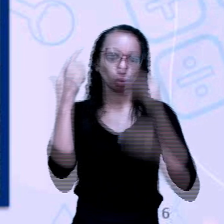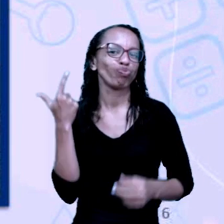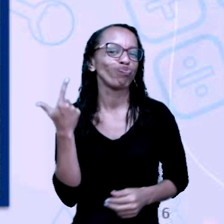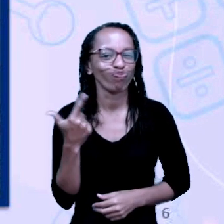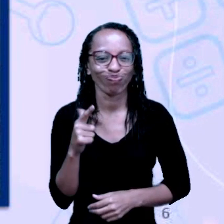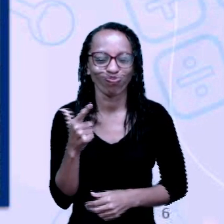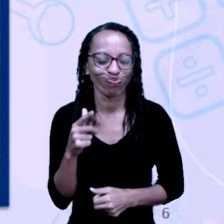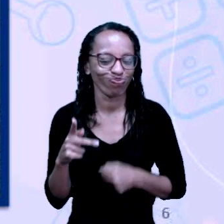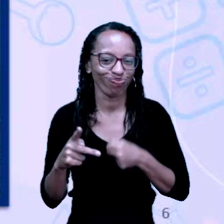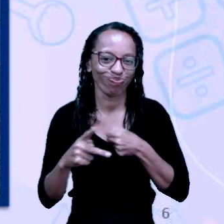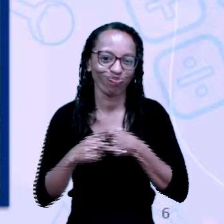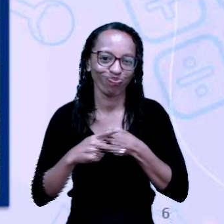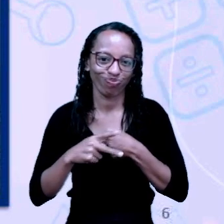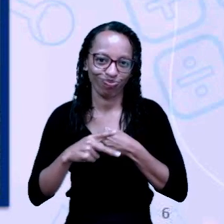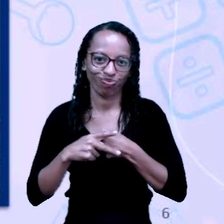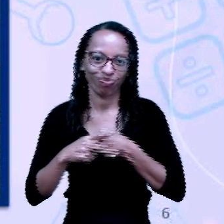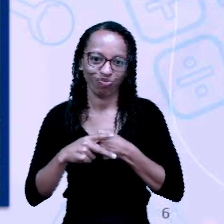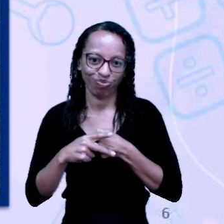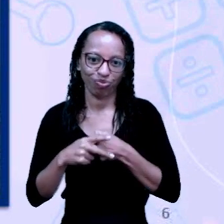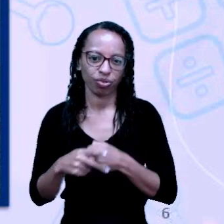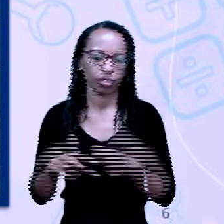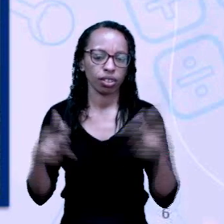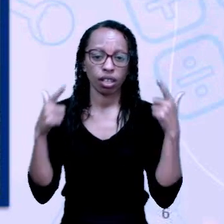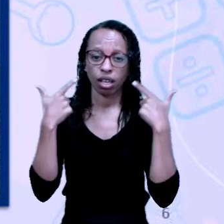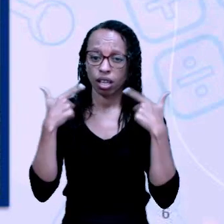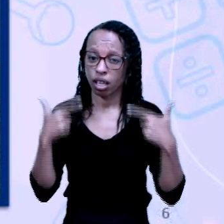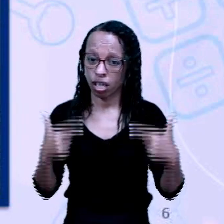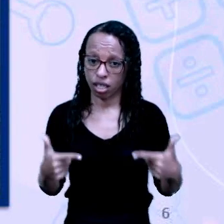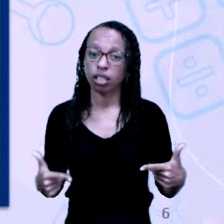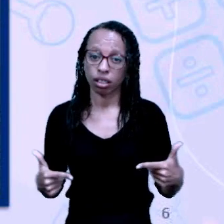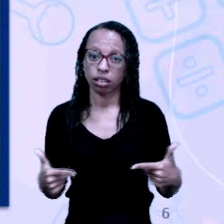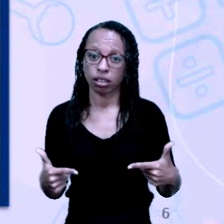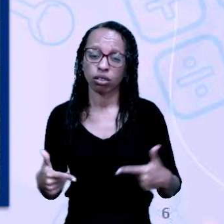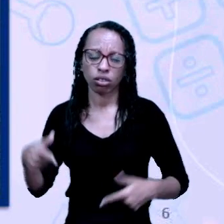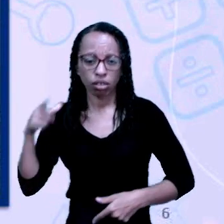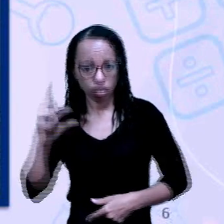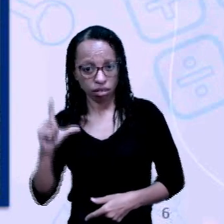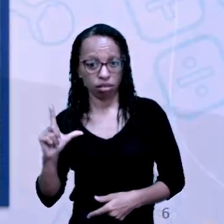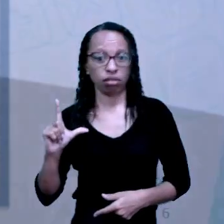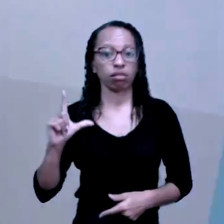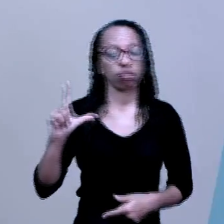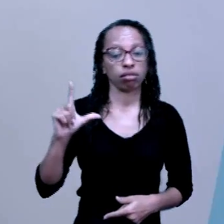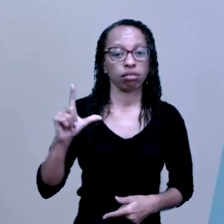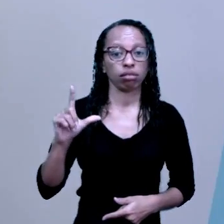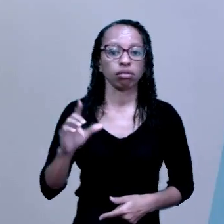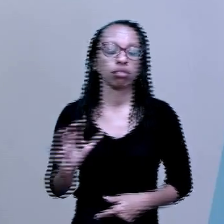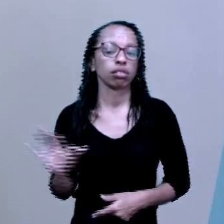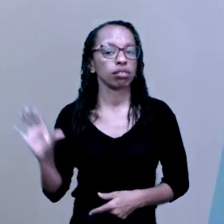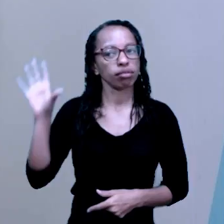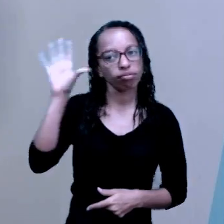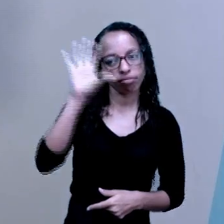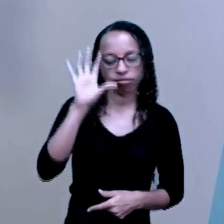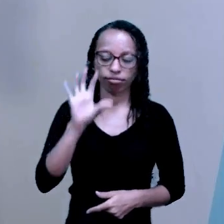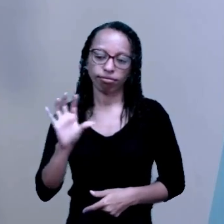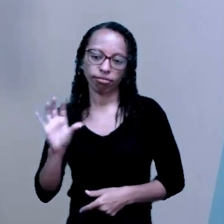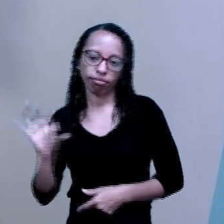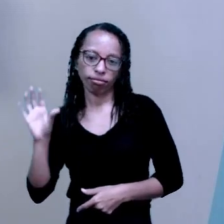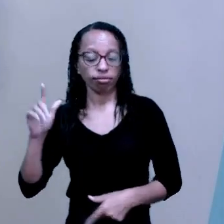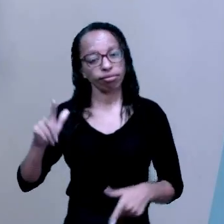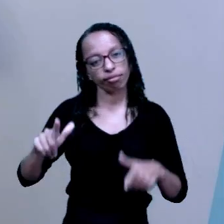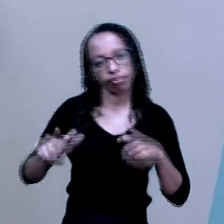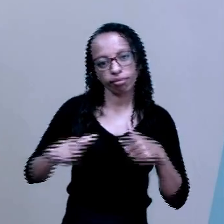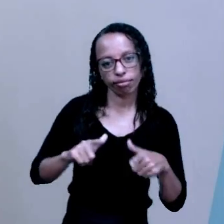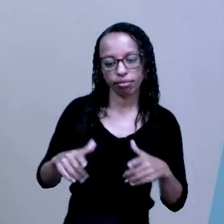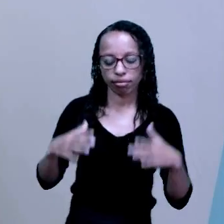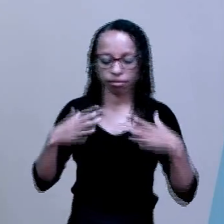ela é a linguagem que a gente vai conseguir constituir. Os desenhos, as imagens, o trabalho com